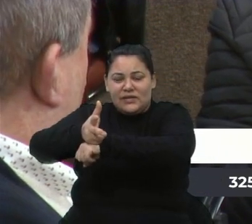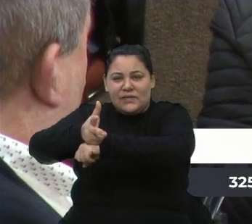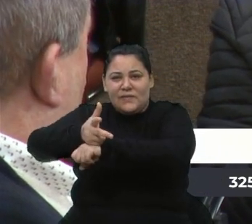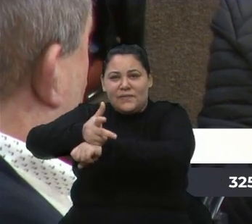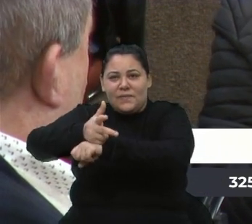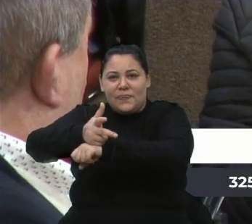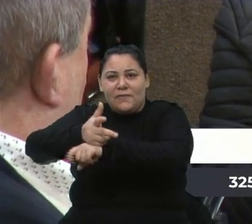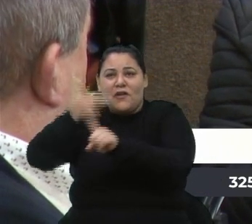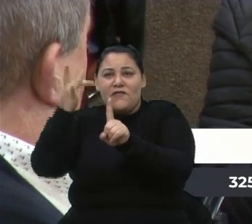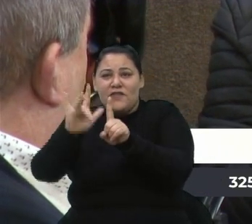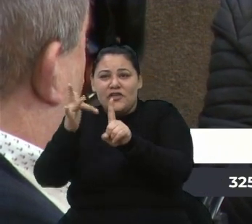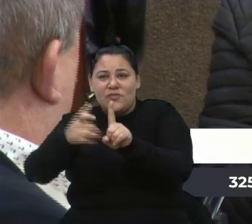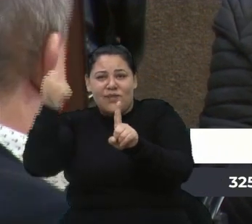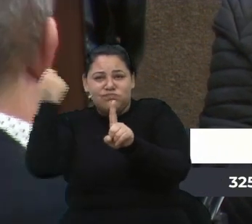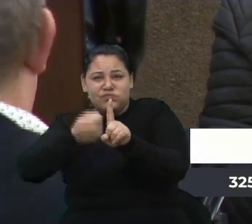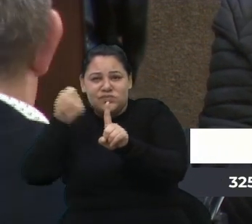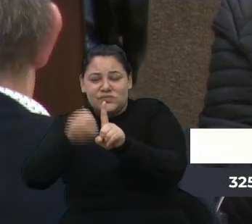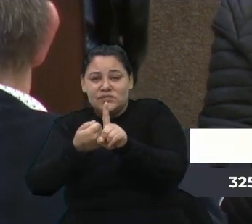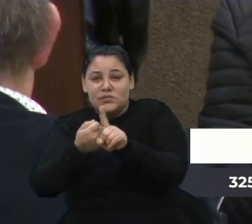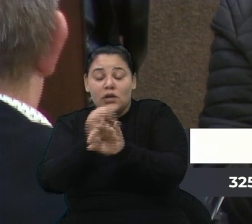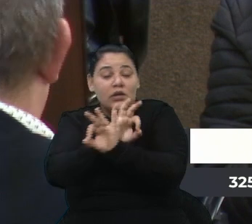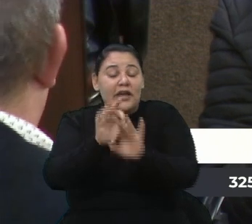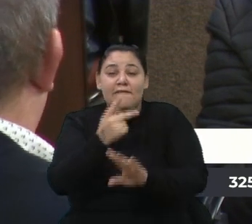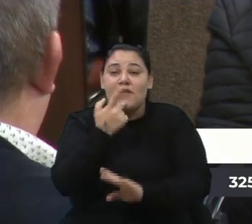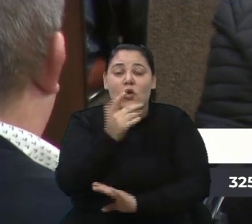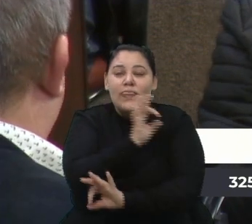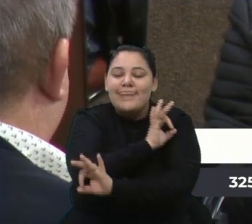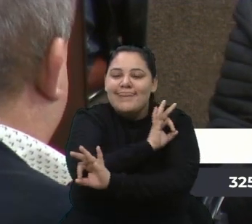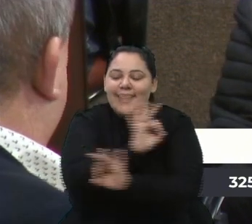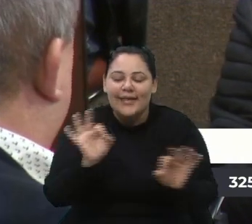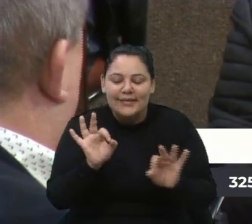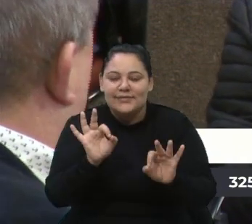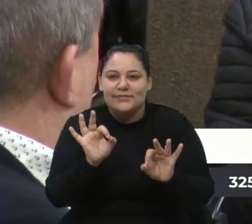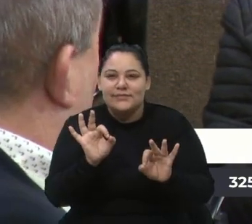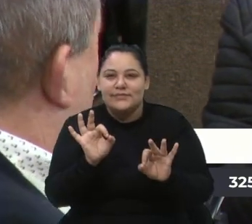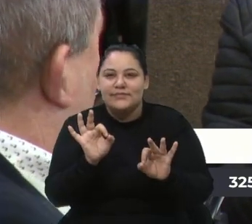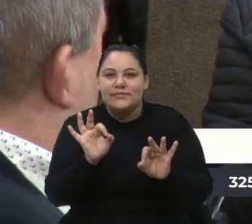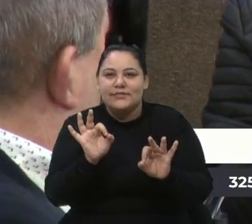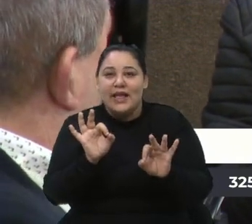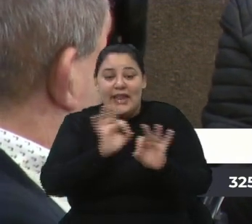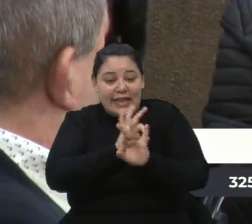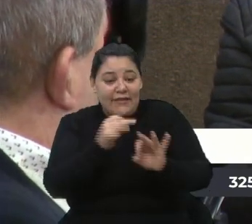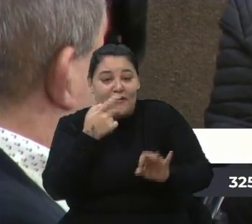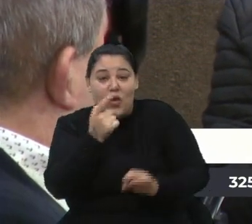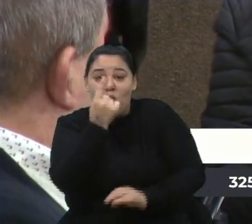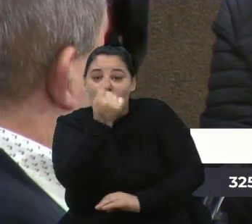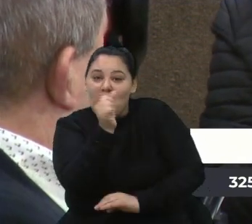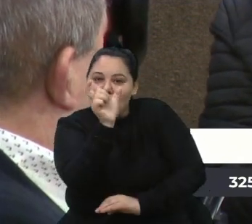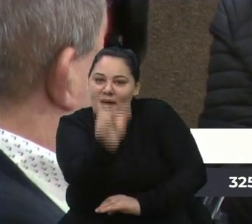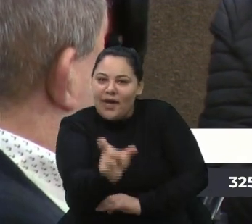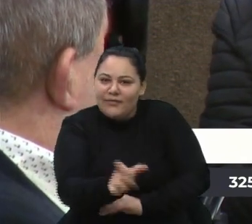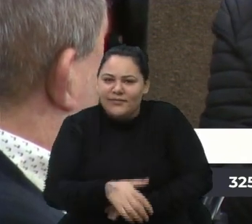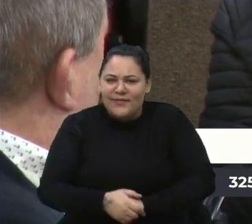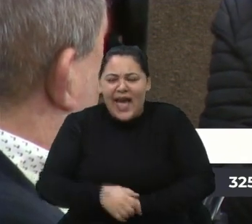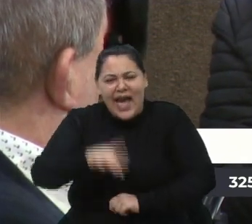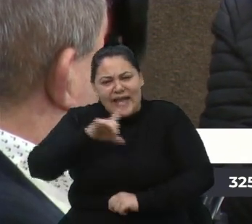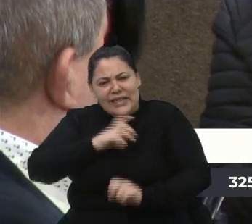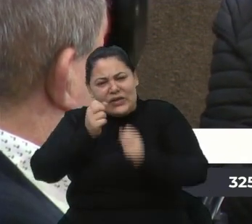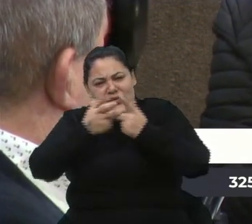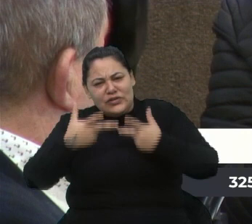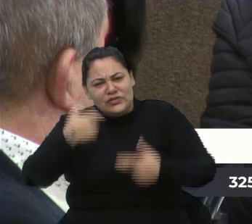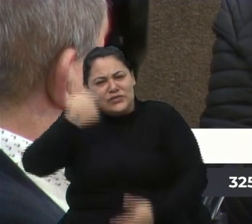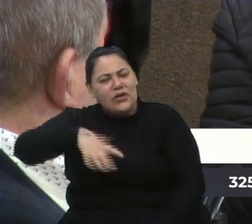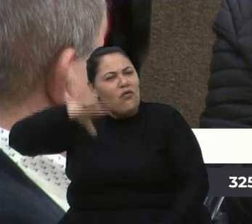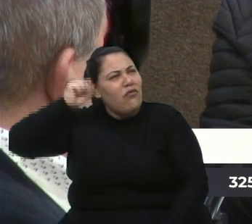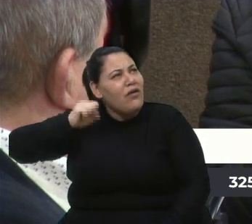Ninguém deu uma palavra. Então, são coisas que, às vezes, a gente costuma ouvir, e a gente tem que ficar ouvindo, ouvindo, ouvindo,